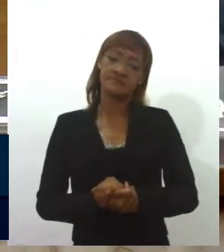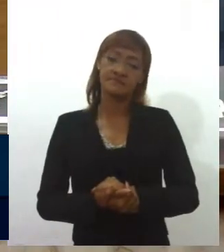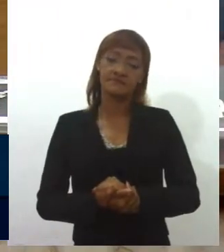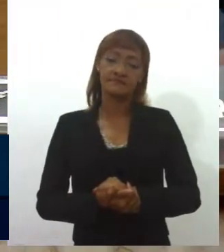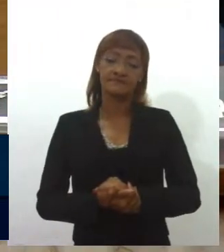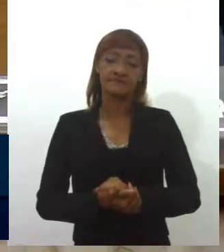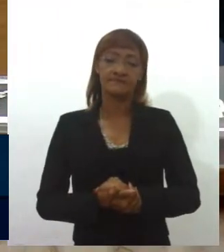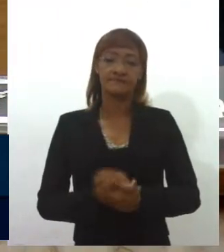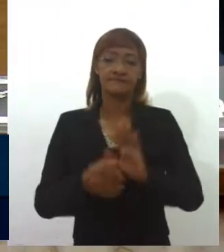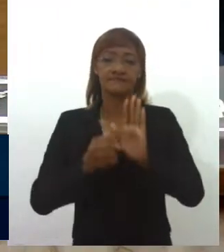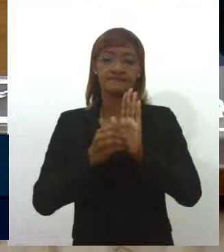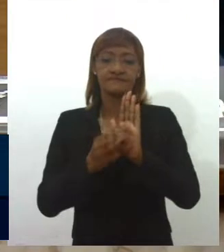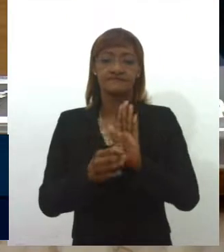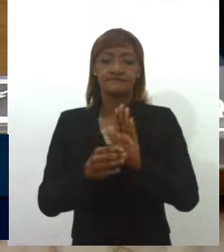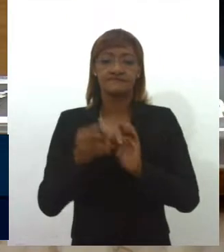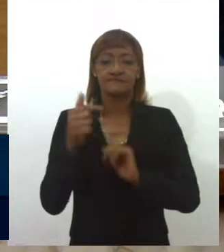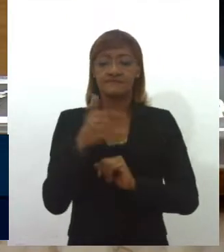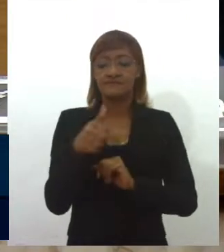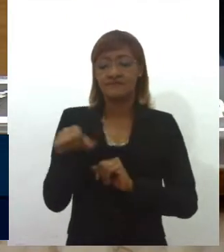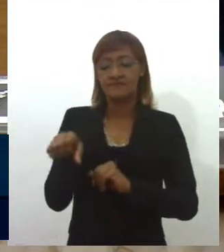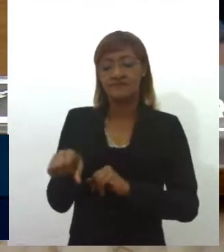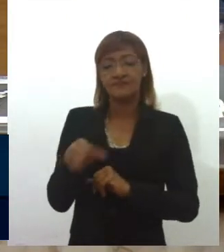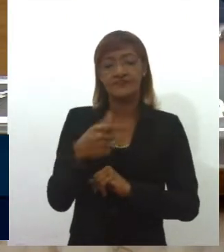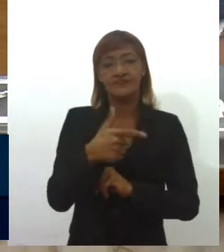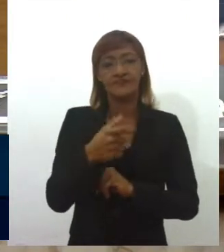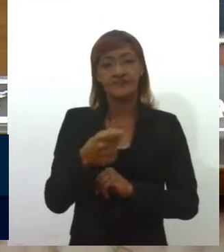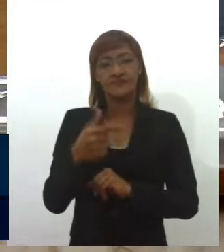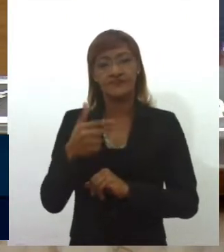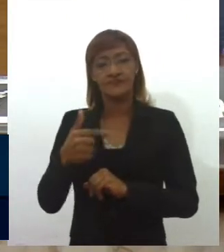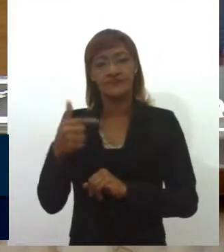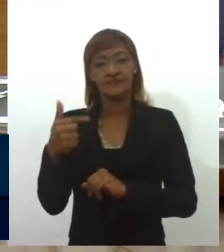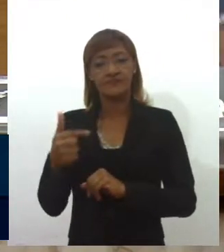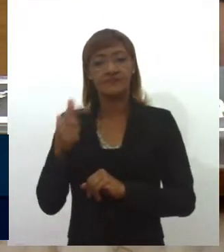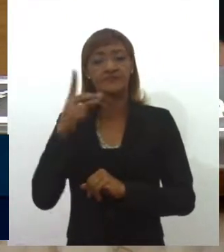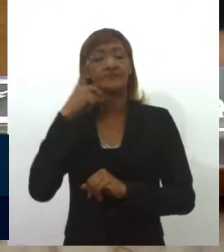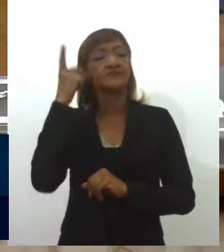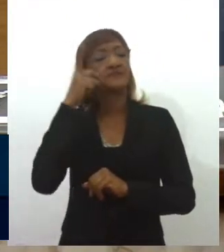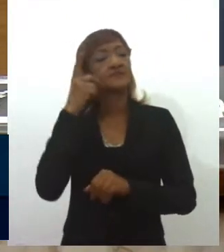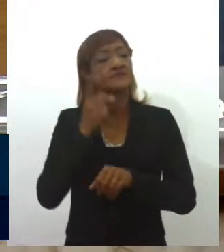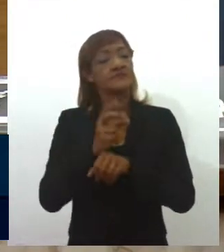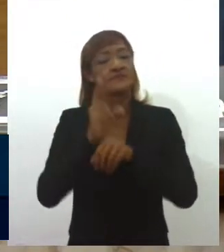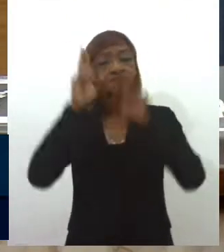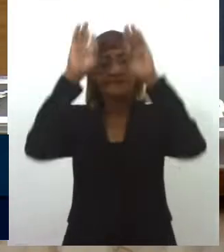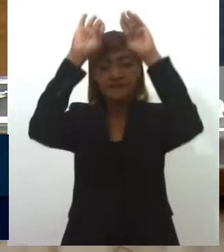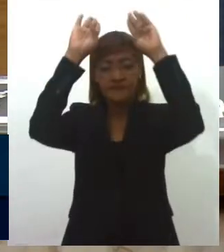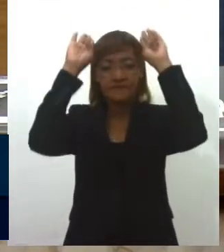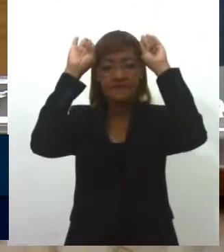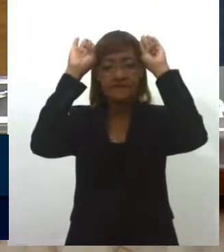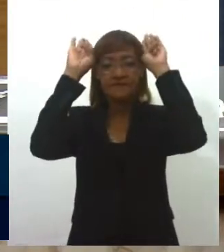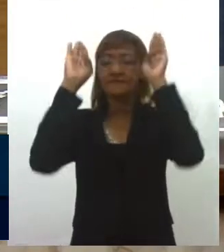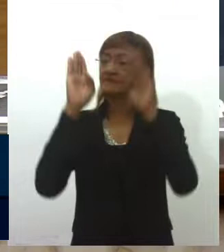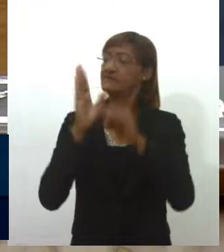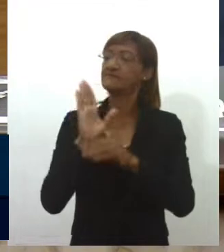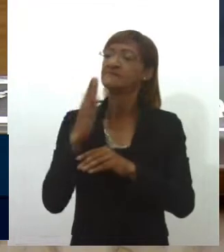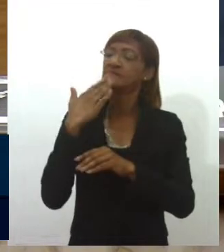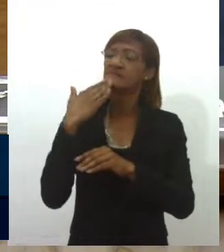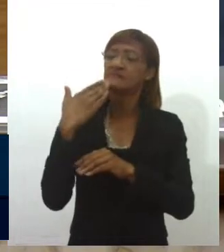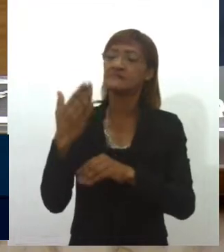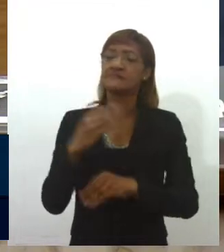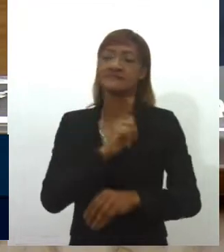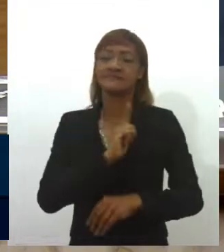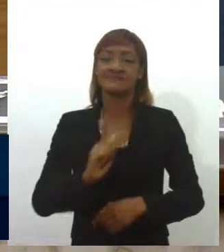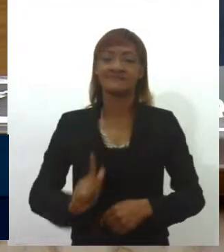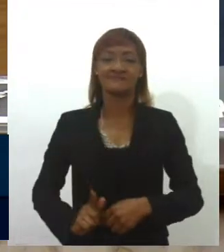Indicação número 29-2022, de autoria do deputado doutor Samuel. Solicita ao governador